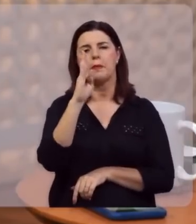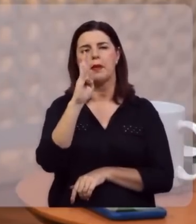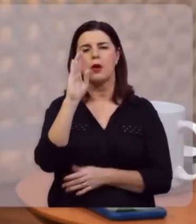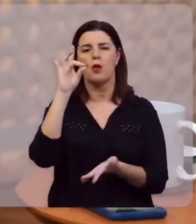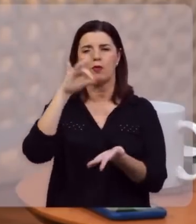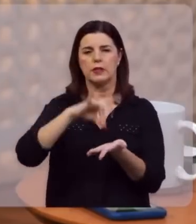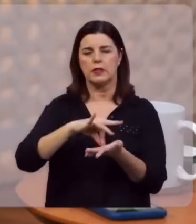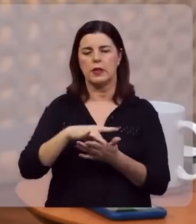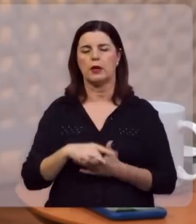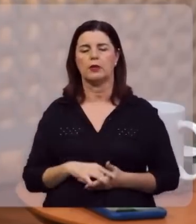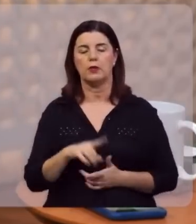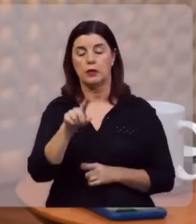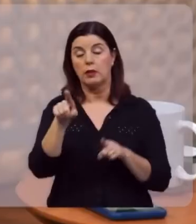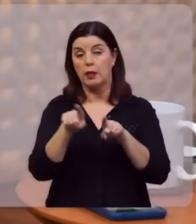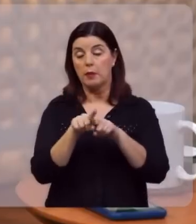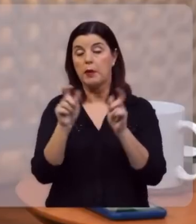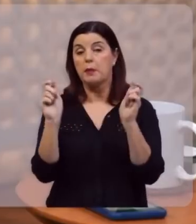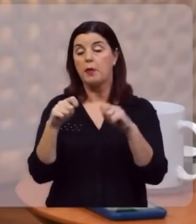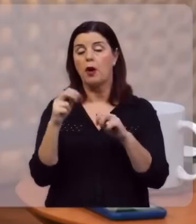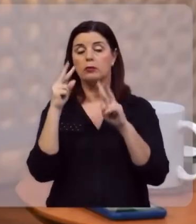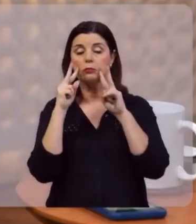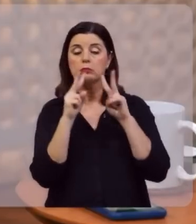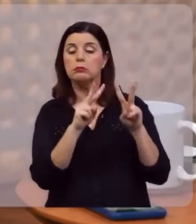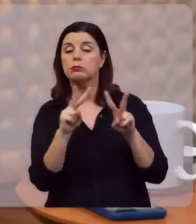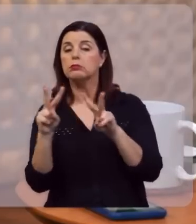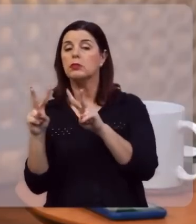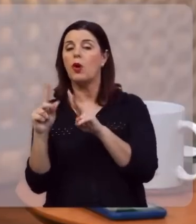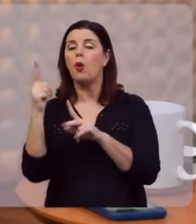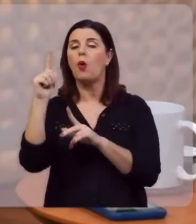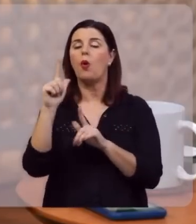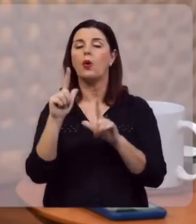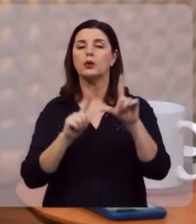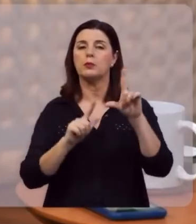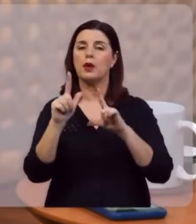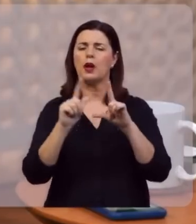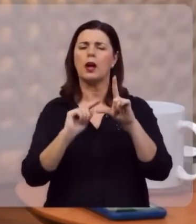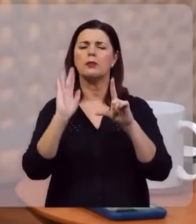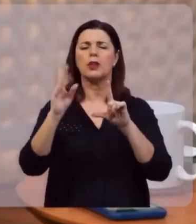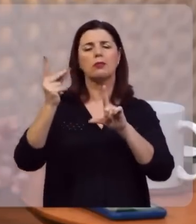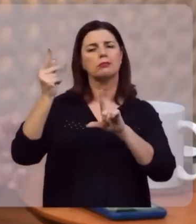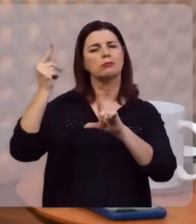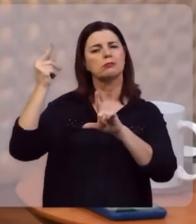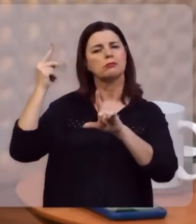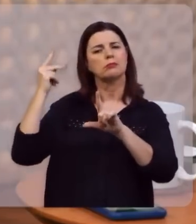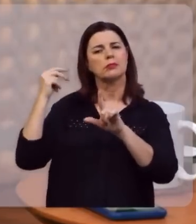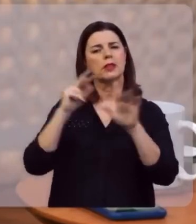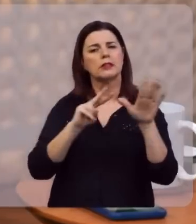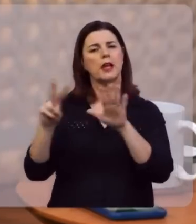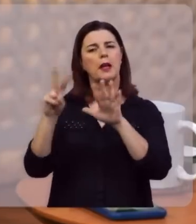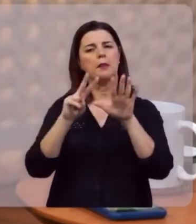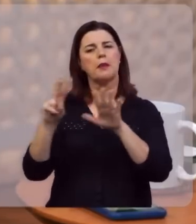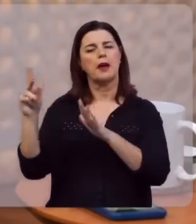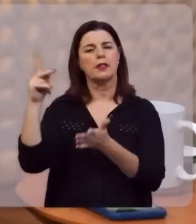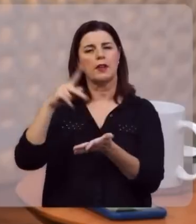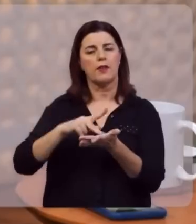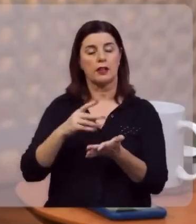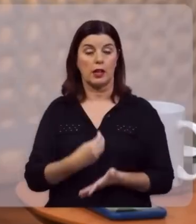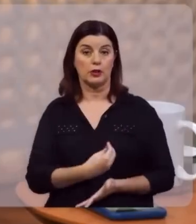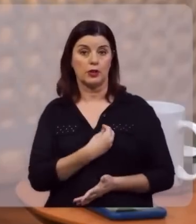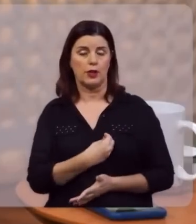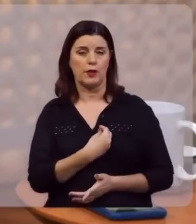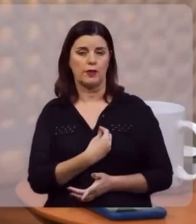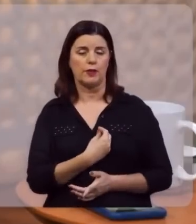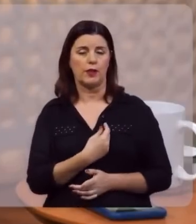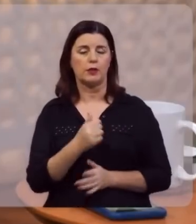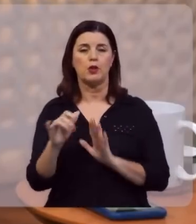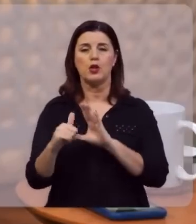IPB oficial, você pode também, acompanhar, os outros programas, que já passaram, por aqui, semana a semana, no verdade